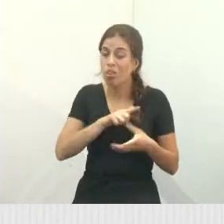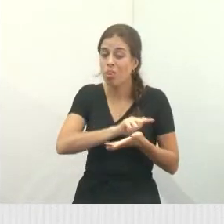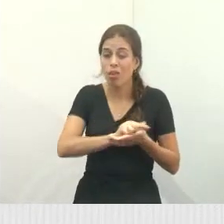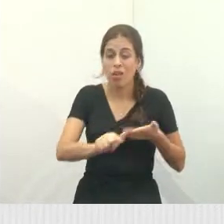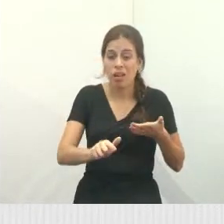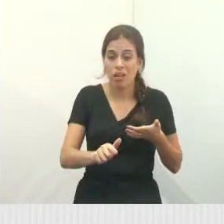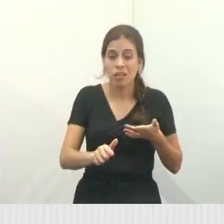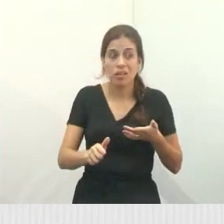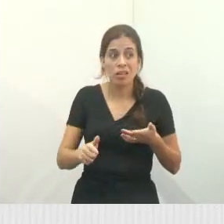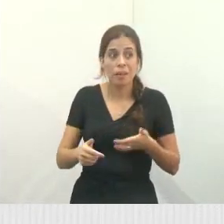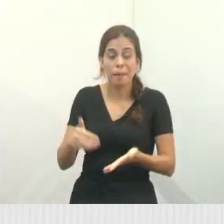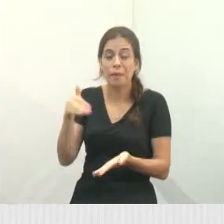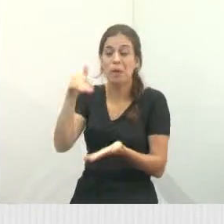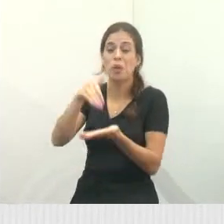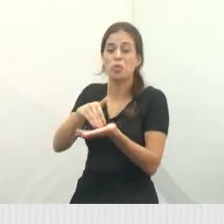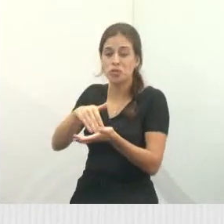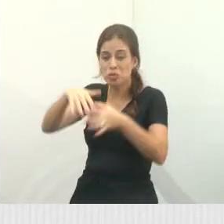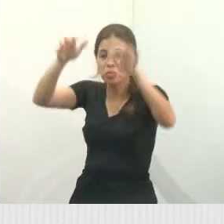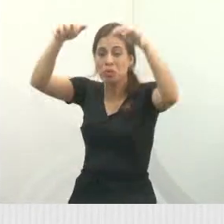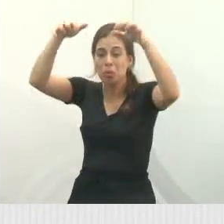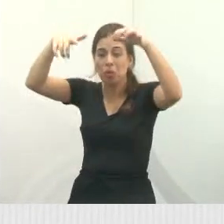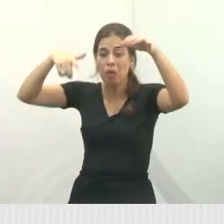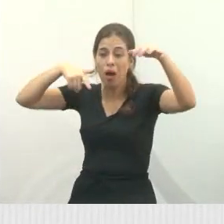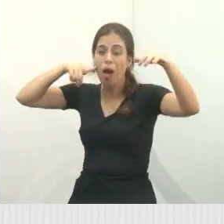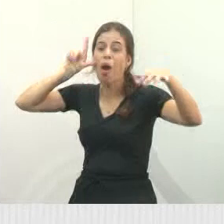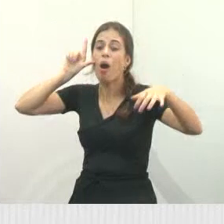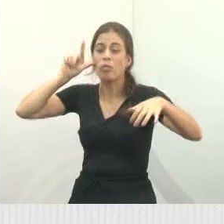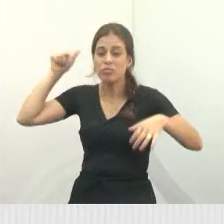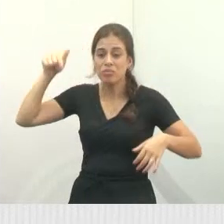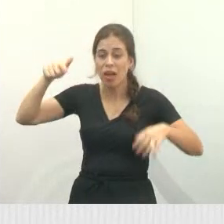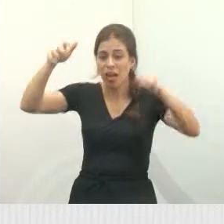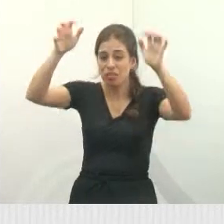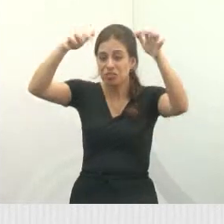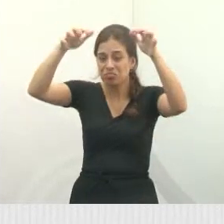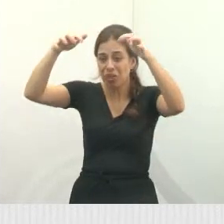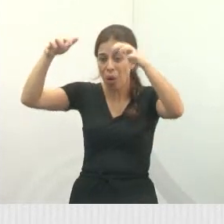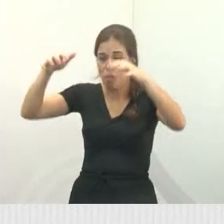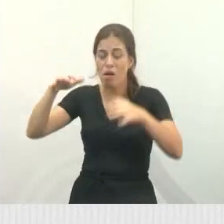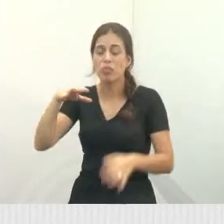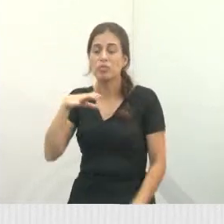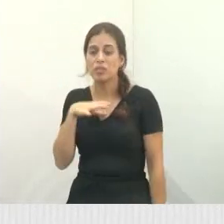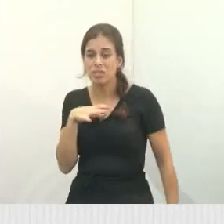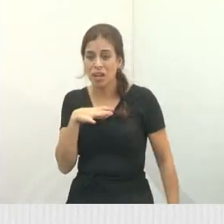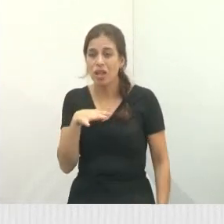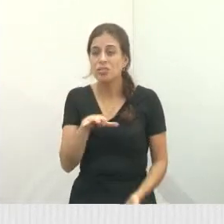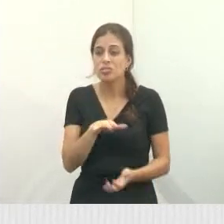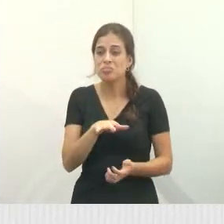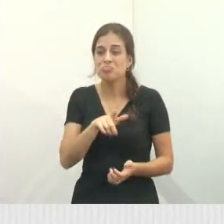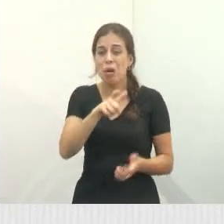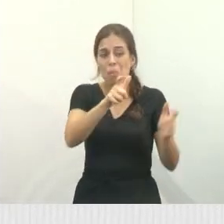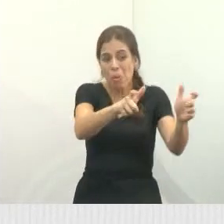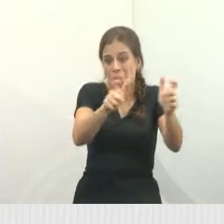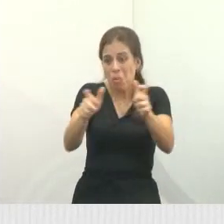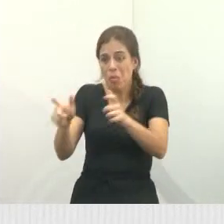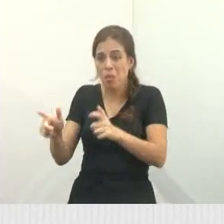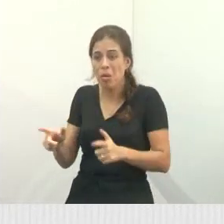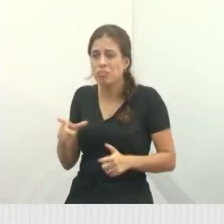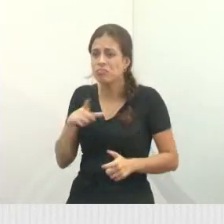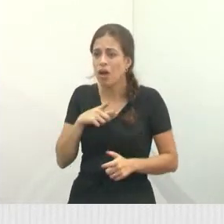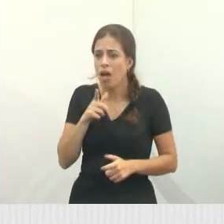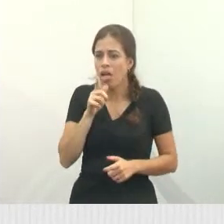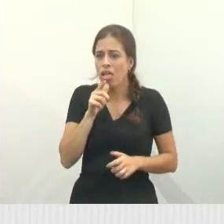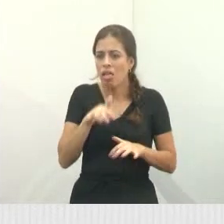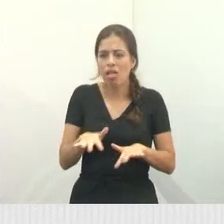nessa última chuva de ontem, né? De ontem aqui em Jacareí, vários pontos, vários bairros na cidade, apareceu pontos de